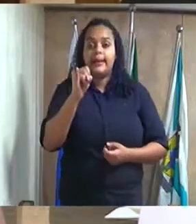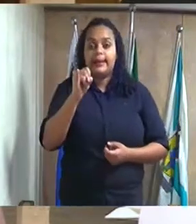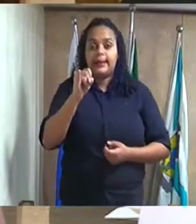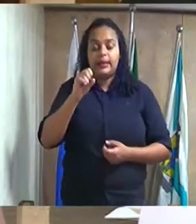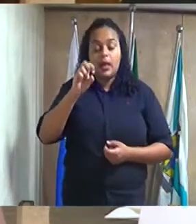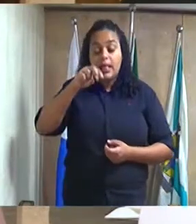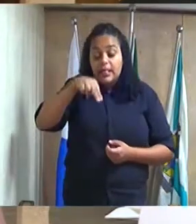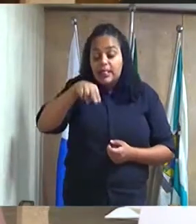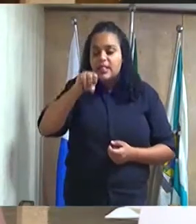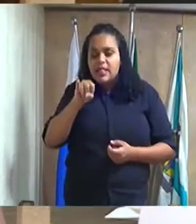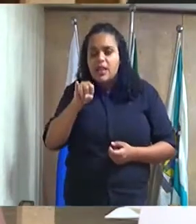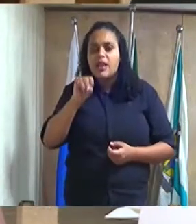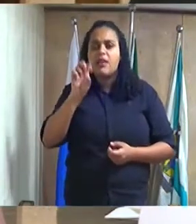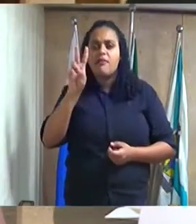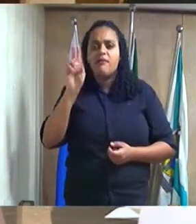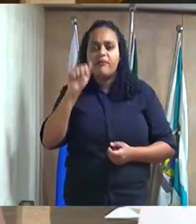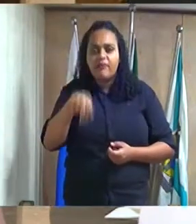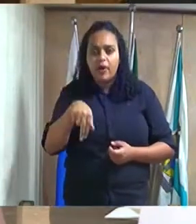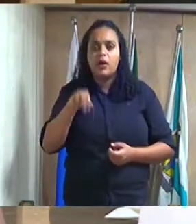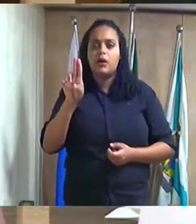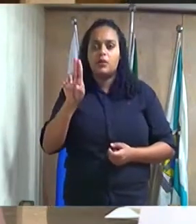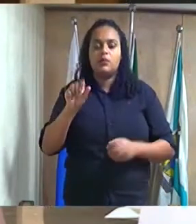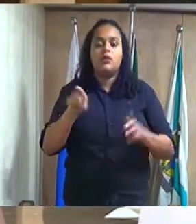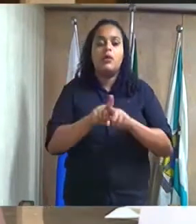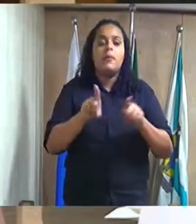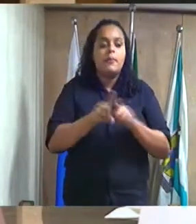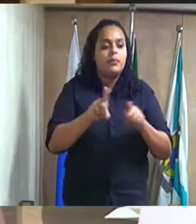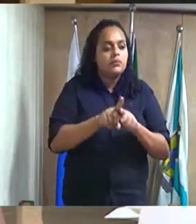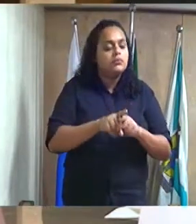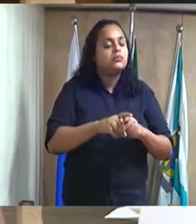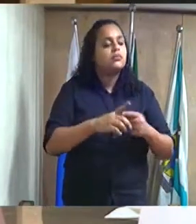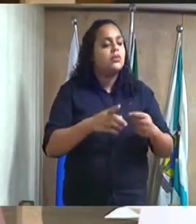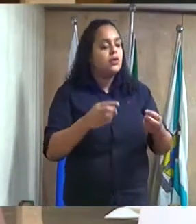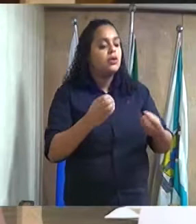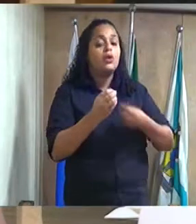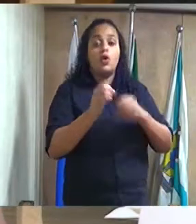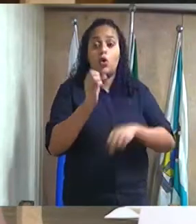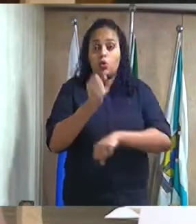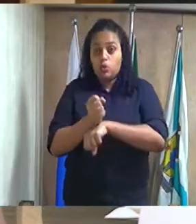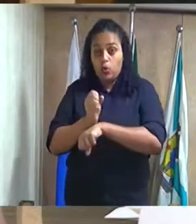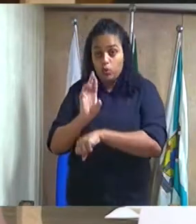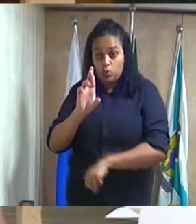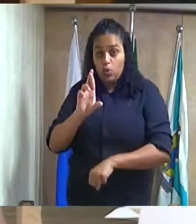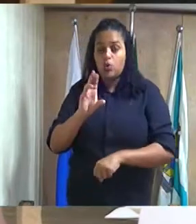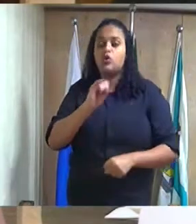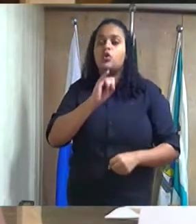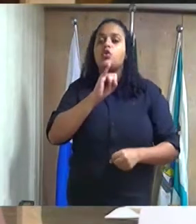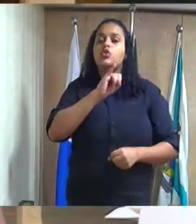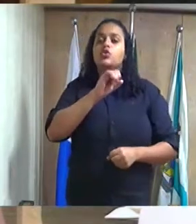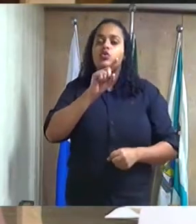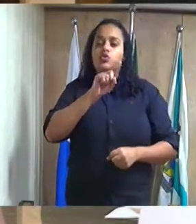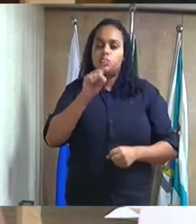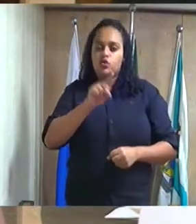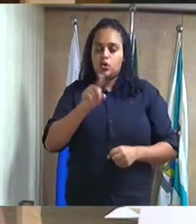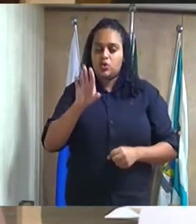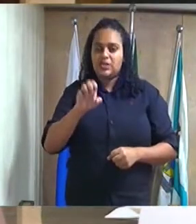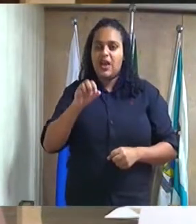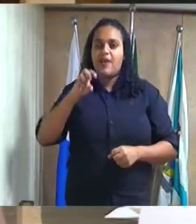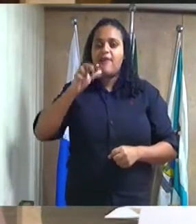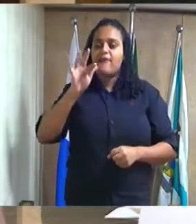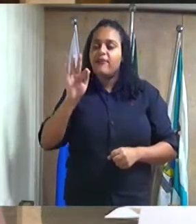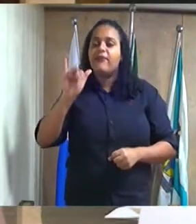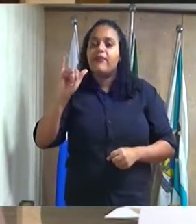consignando moção de aplausos ao excelentíssimo doutor José Antônio Vieira de Freitas Filho